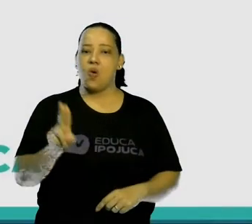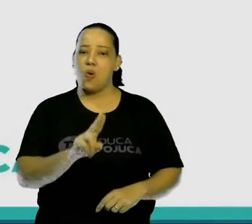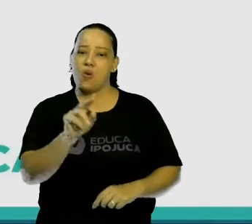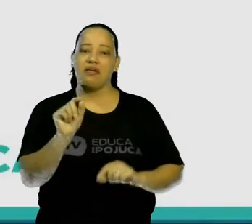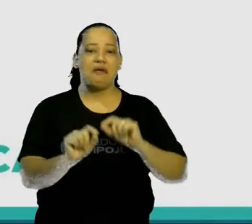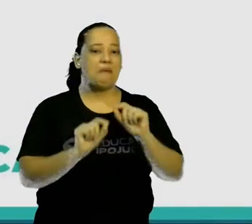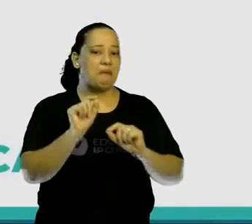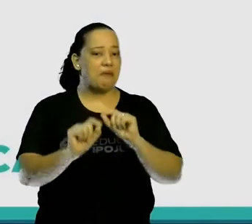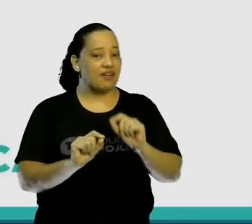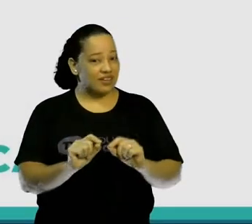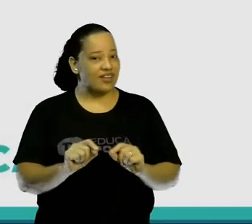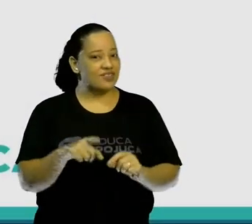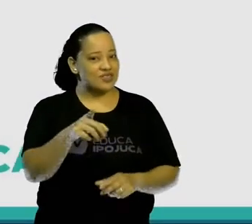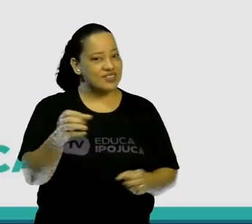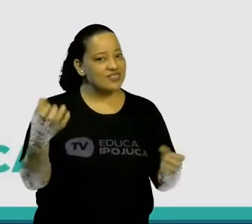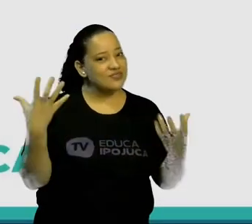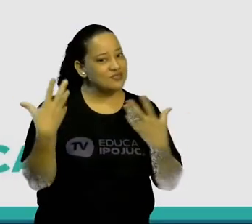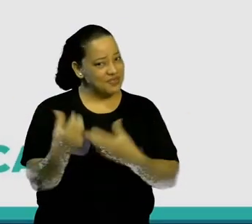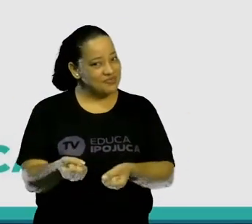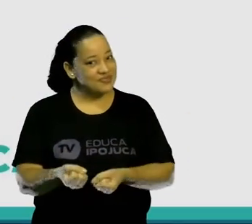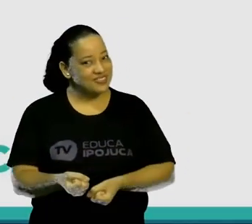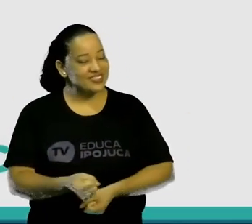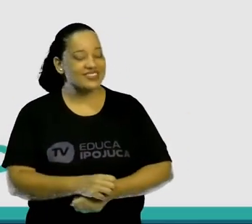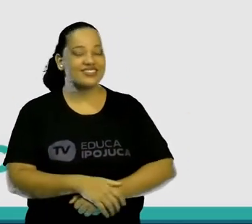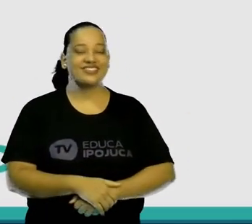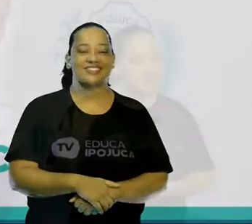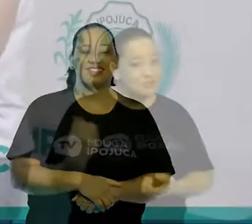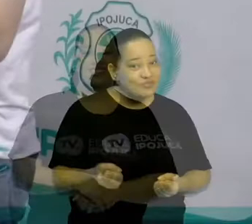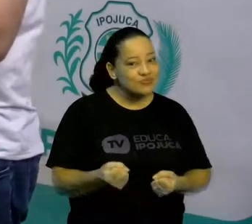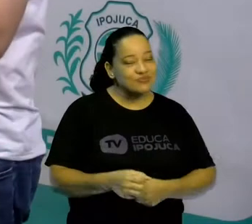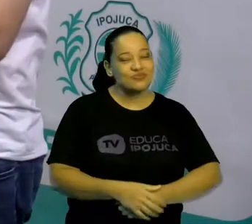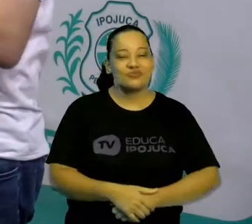Estão prontos então para a aula? Vamos lá então? Vamos lá.